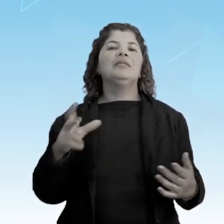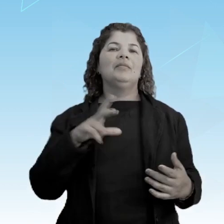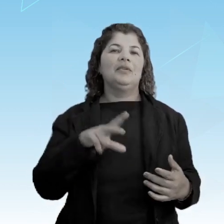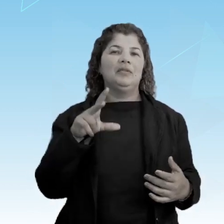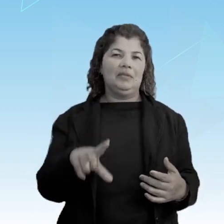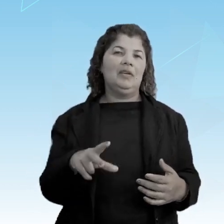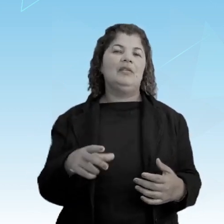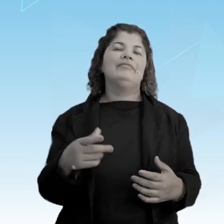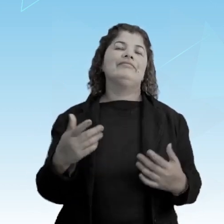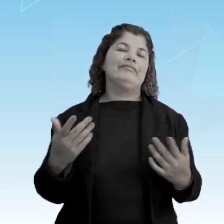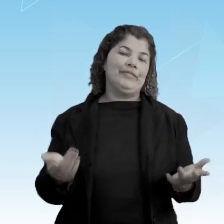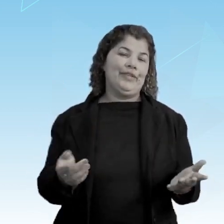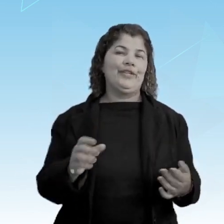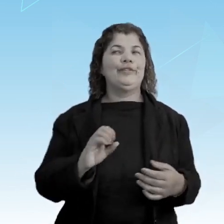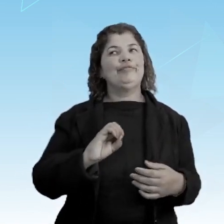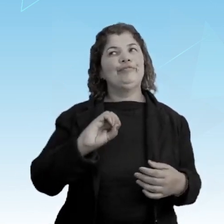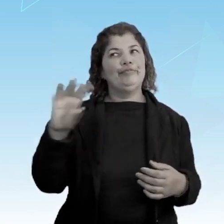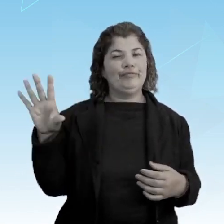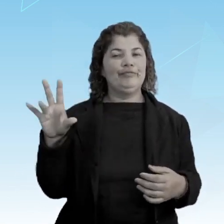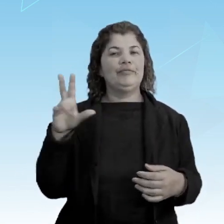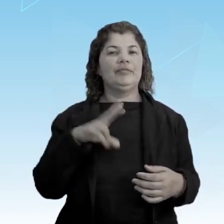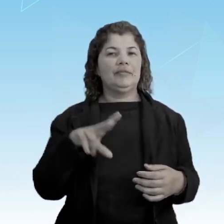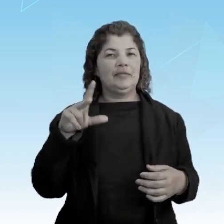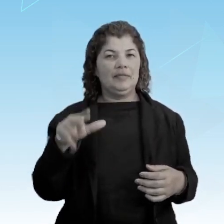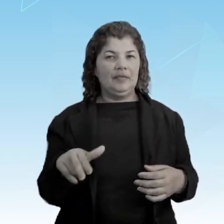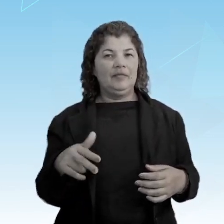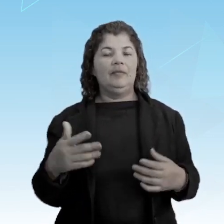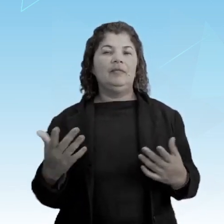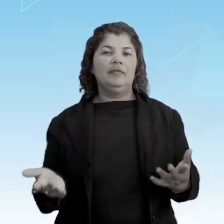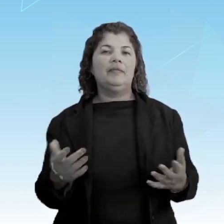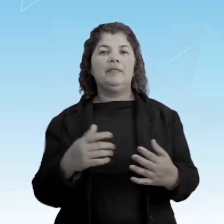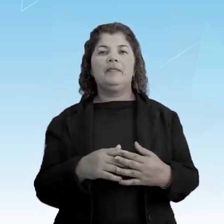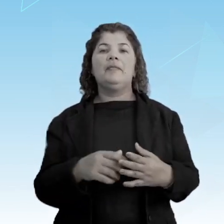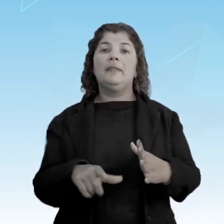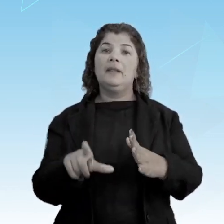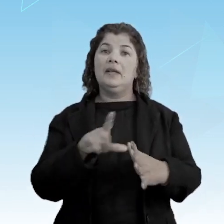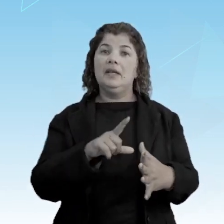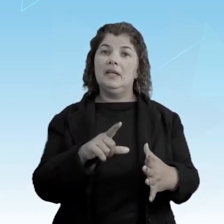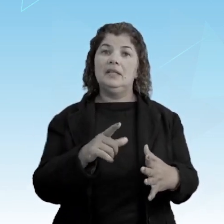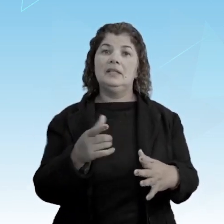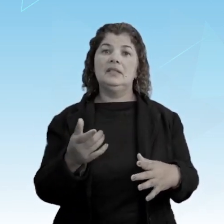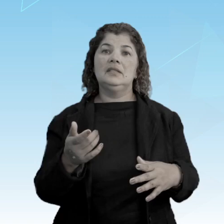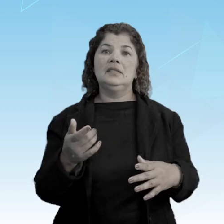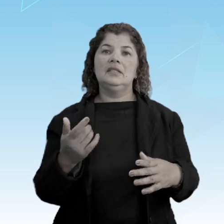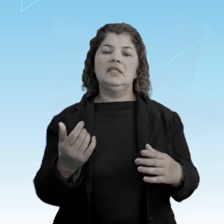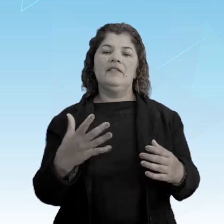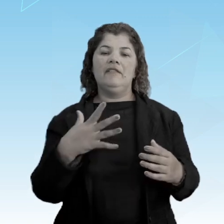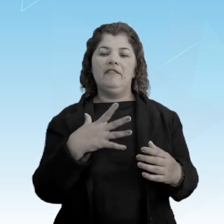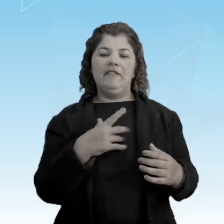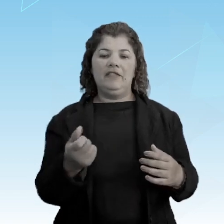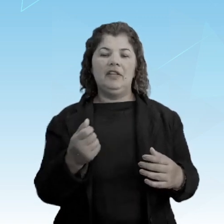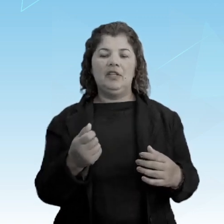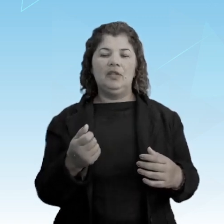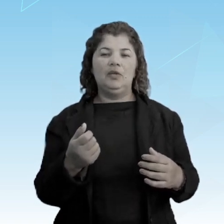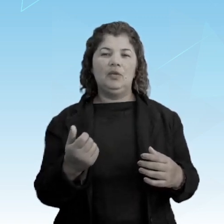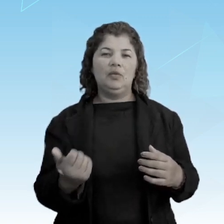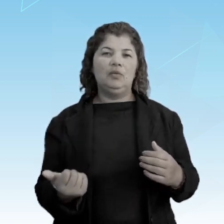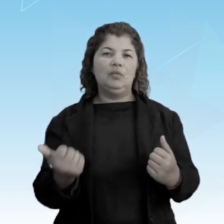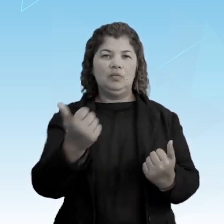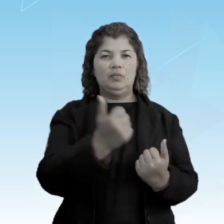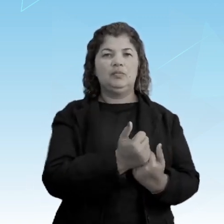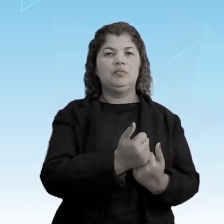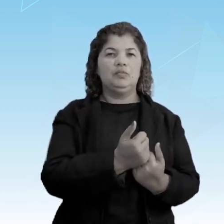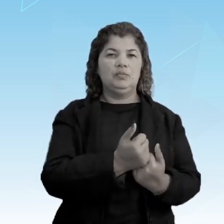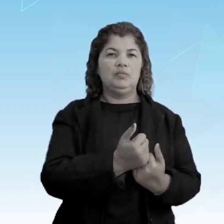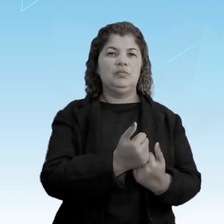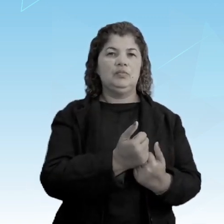Voltou. Viu voltar para Portugal. Antes disso, porém, deixou seu filho Pedro como príncipe